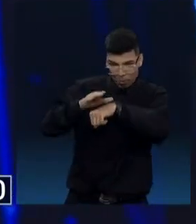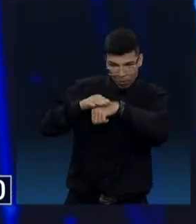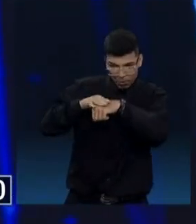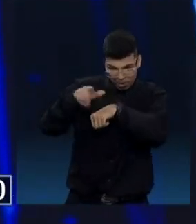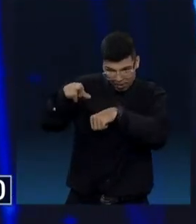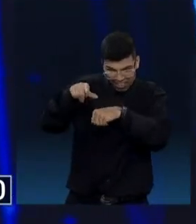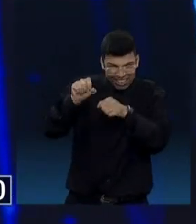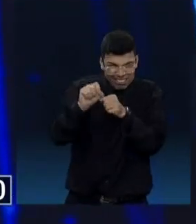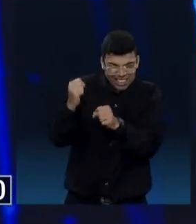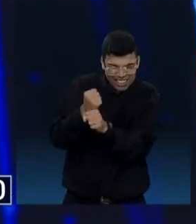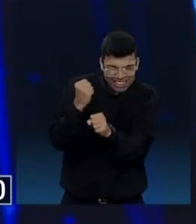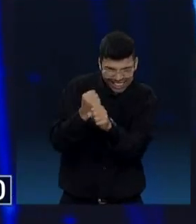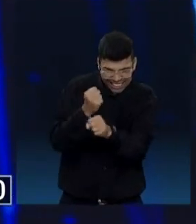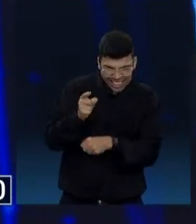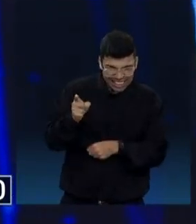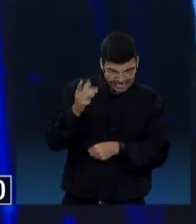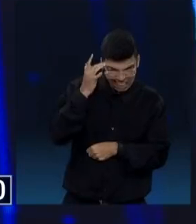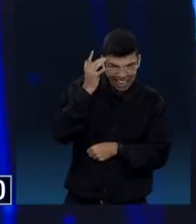fez ferrovia?